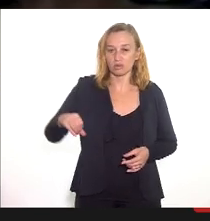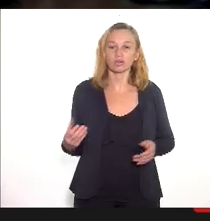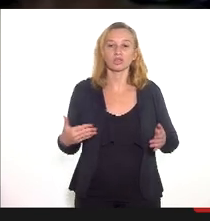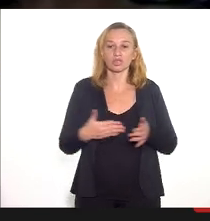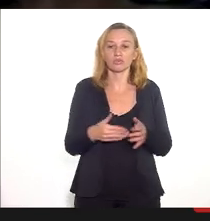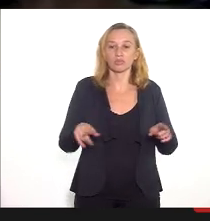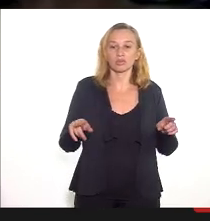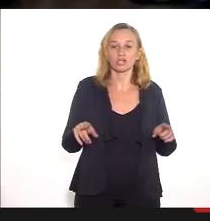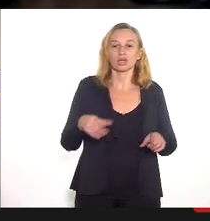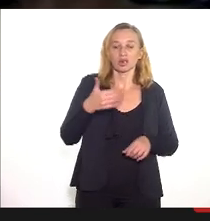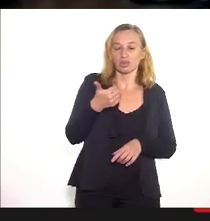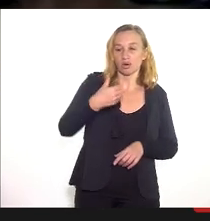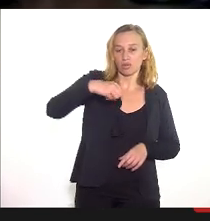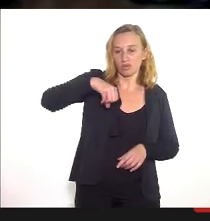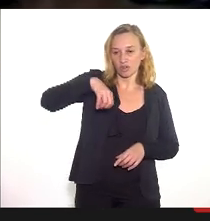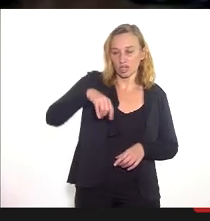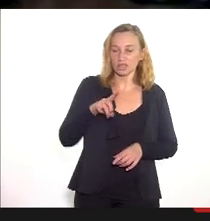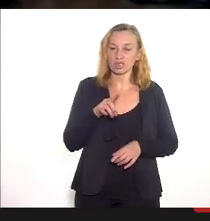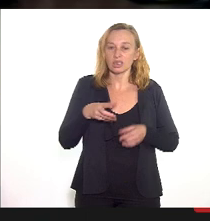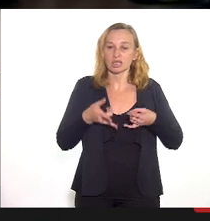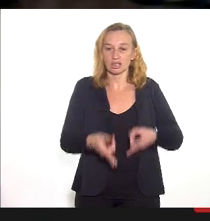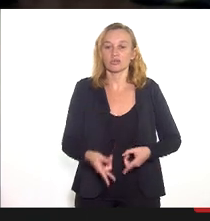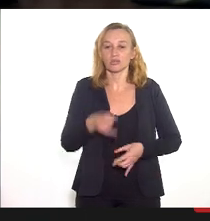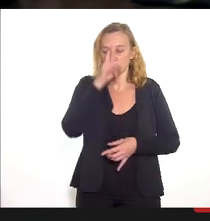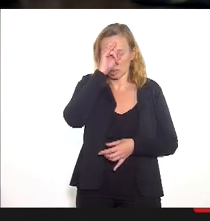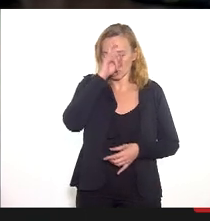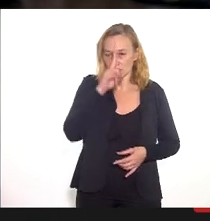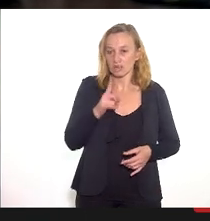90 leitos de enfermaria COVID-19